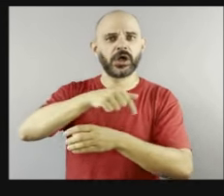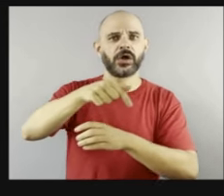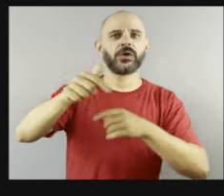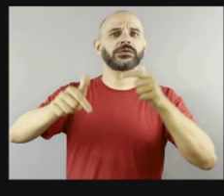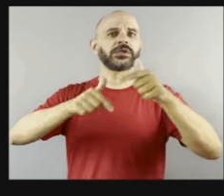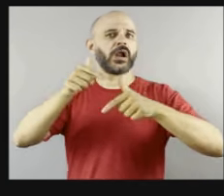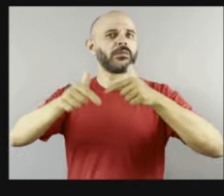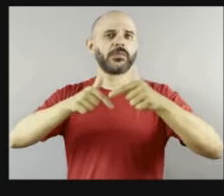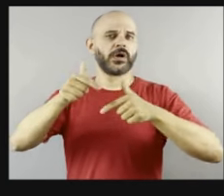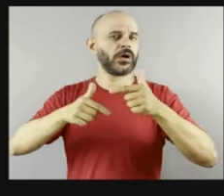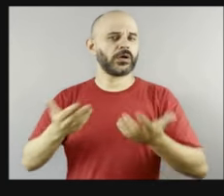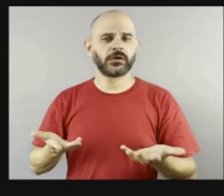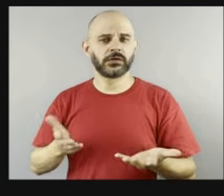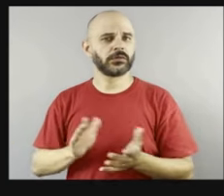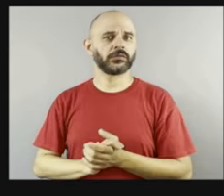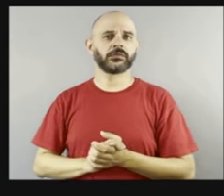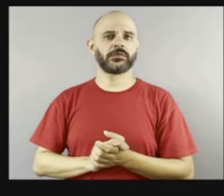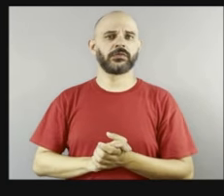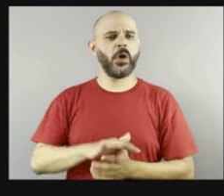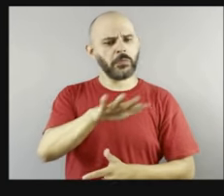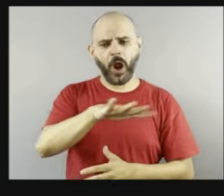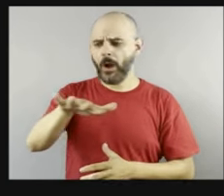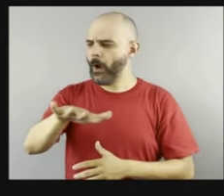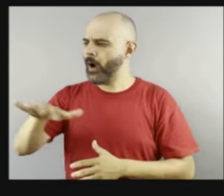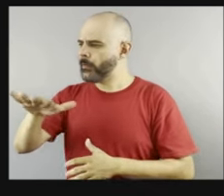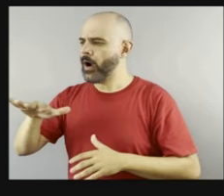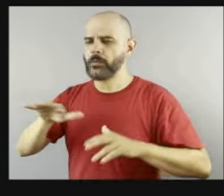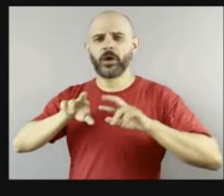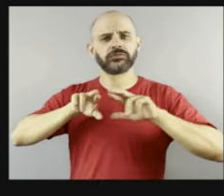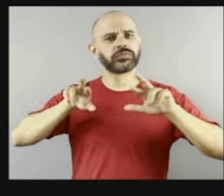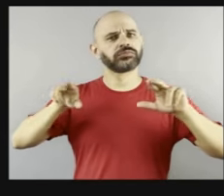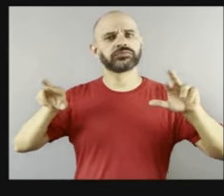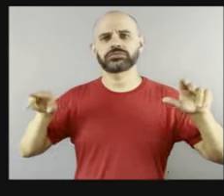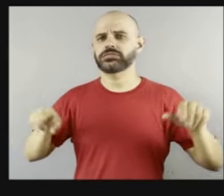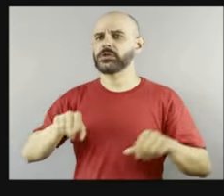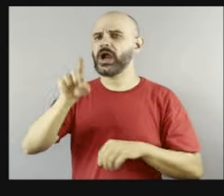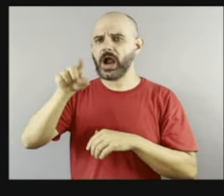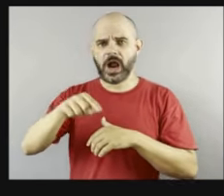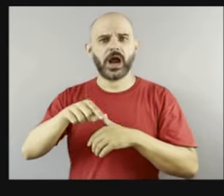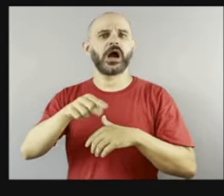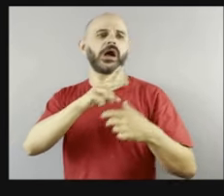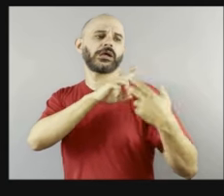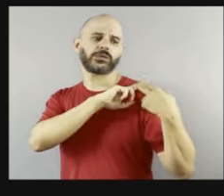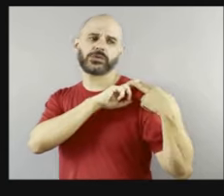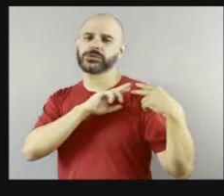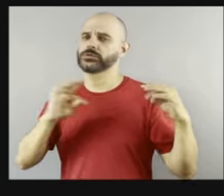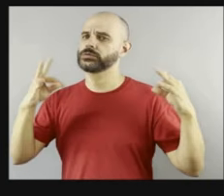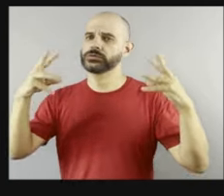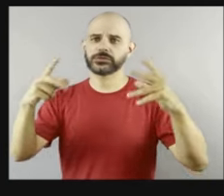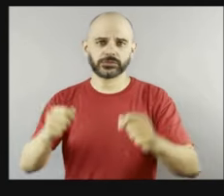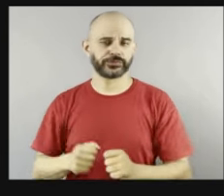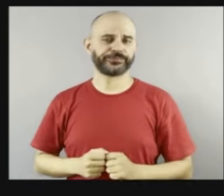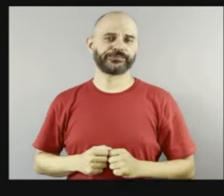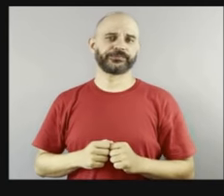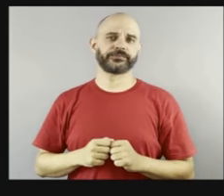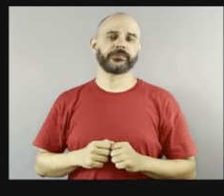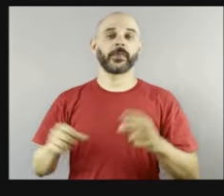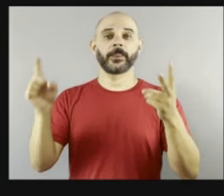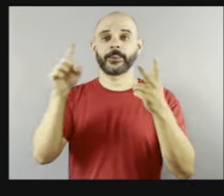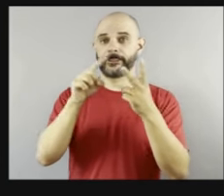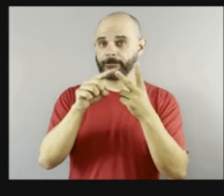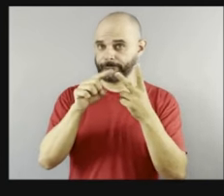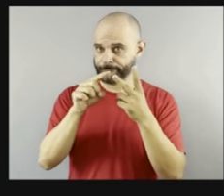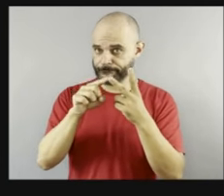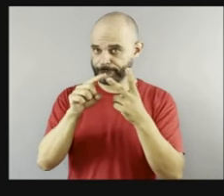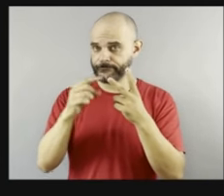papel de todo mundo. E uma outra questão que vem sendo discutida amplamente é o aborto eogênico,